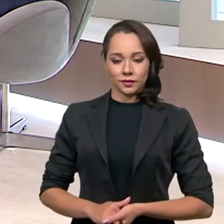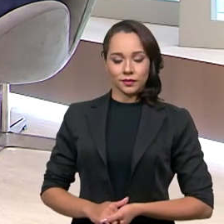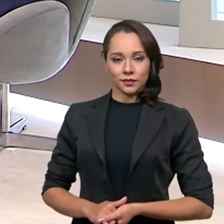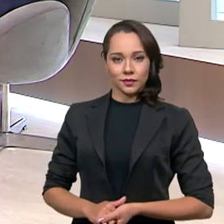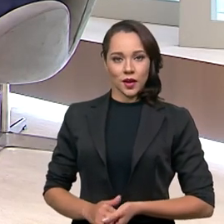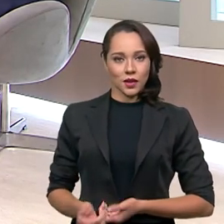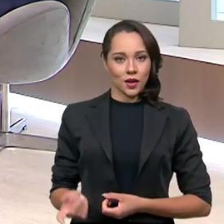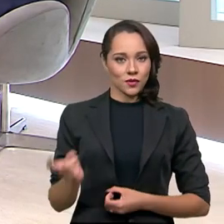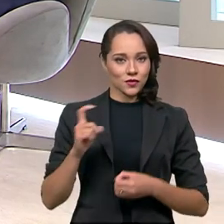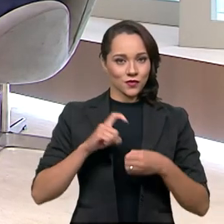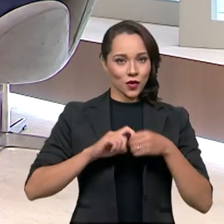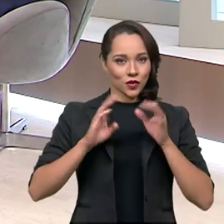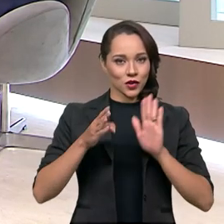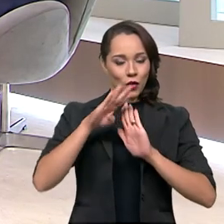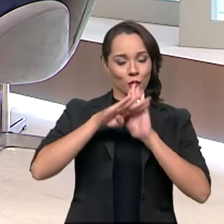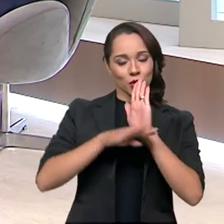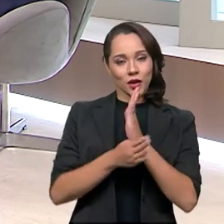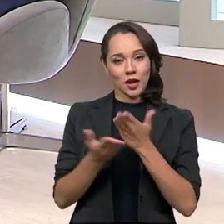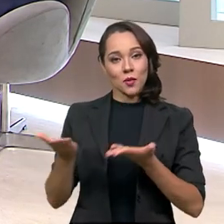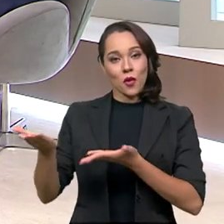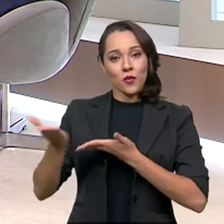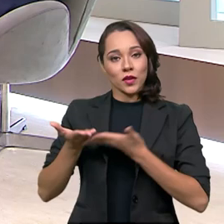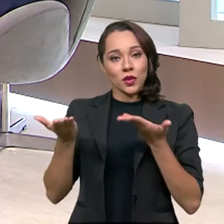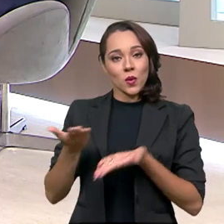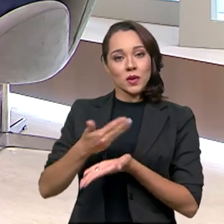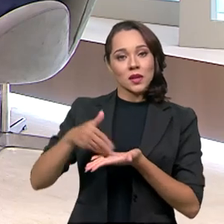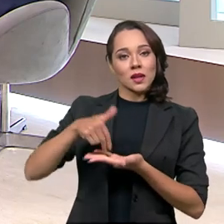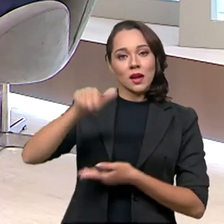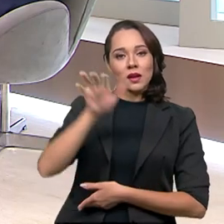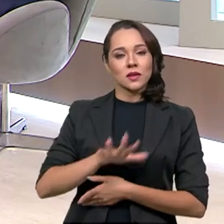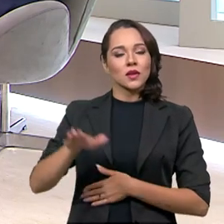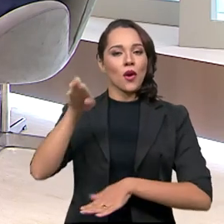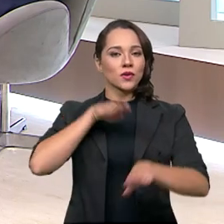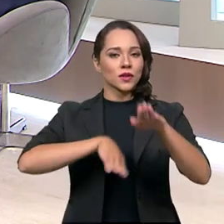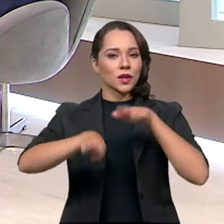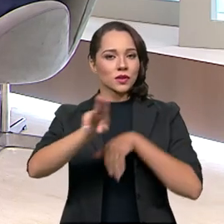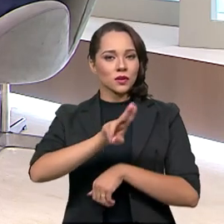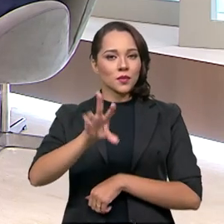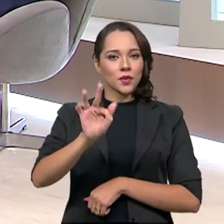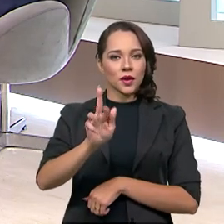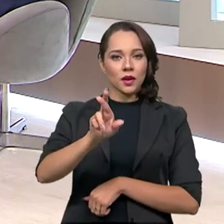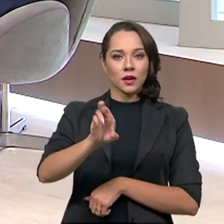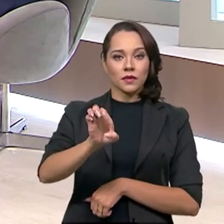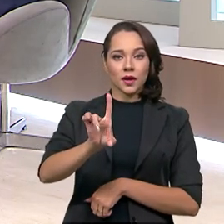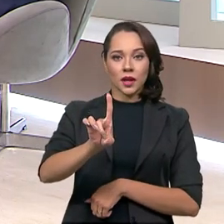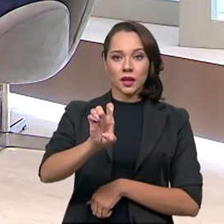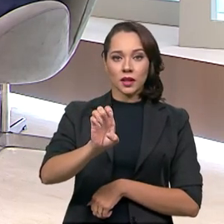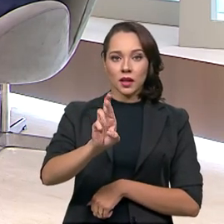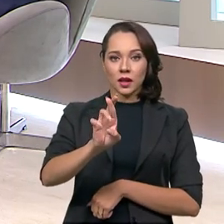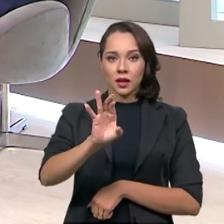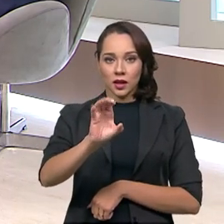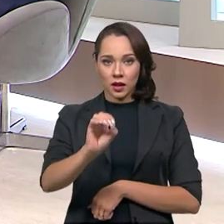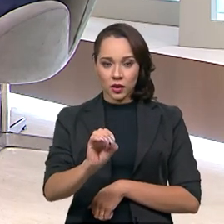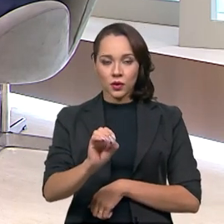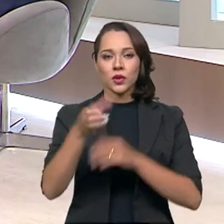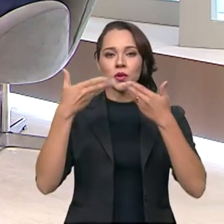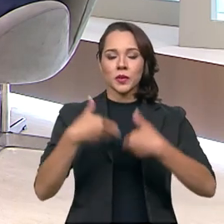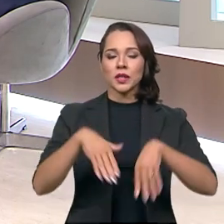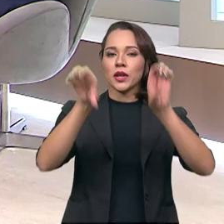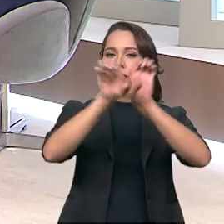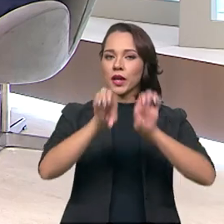De volta com o Brasil em Pauta, o convidado é o secretário nacional de trânsito, Frederico Carneiro, do Ministério da